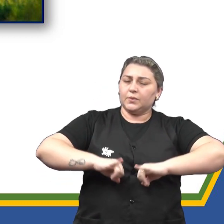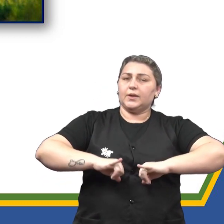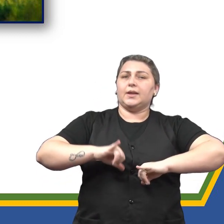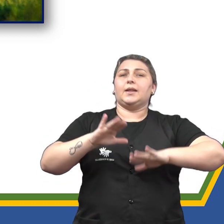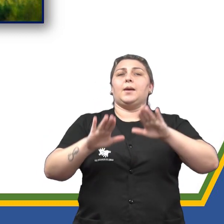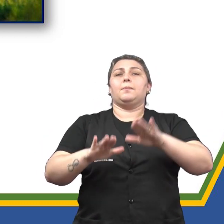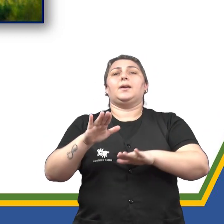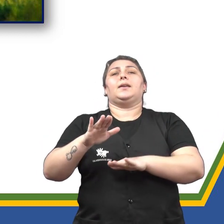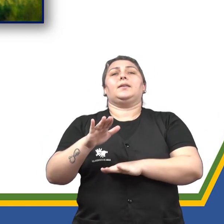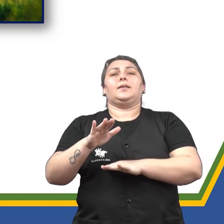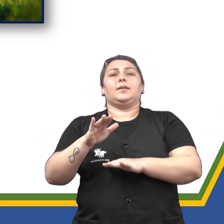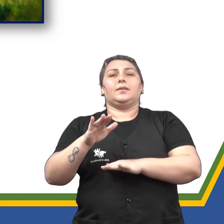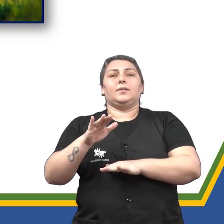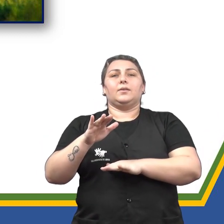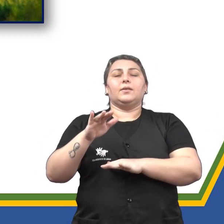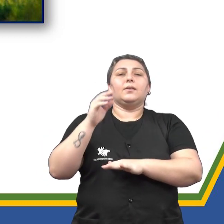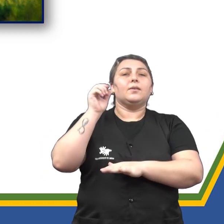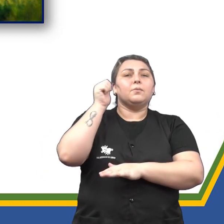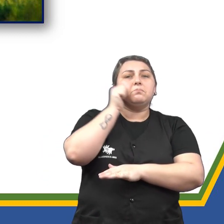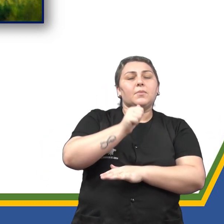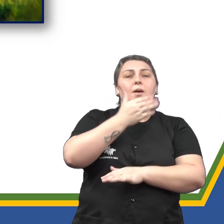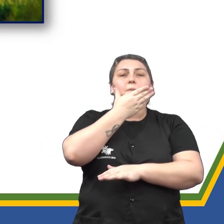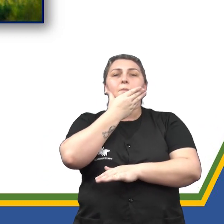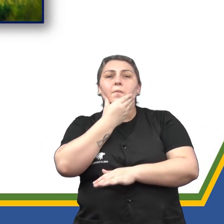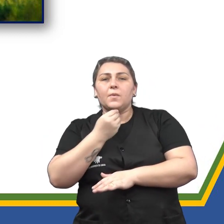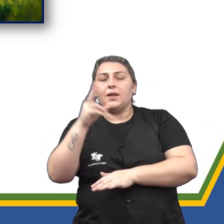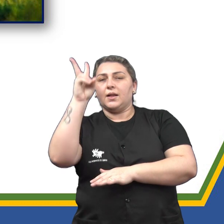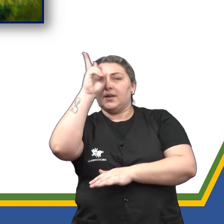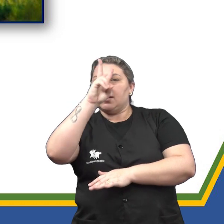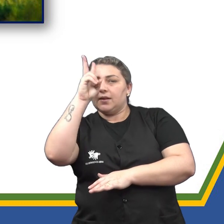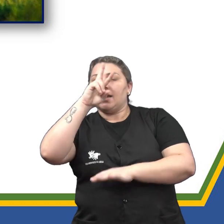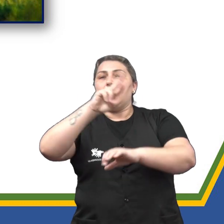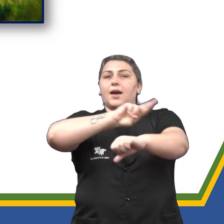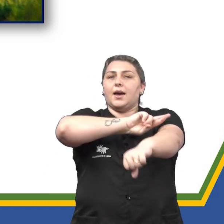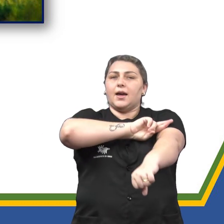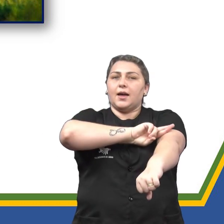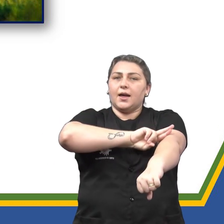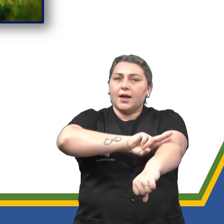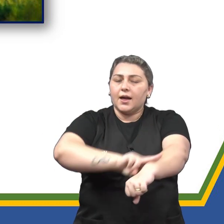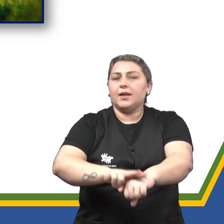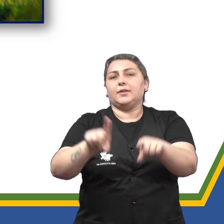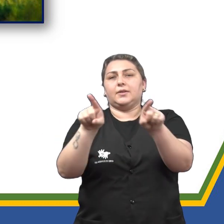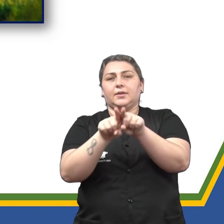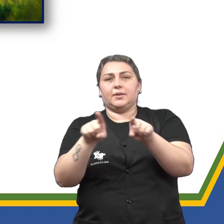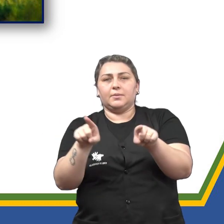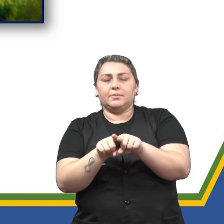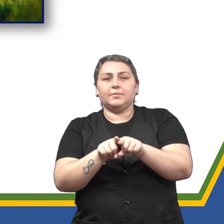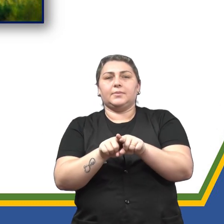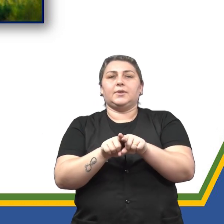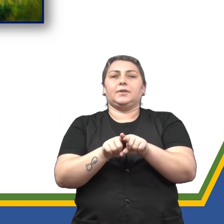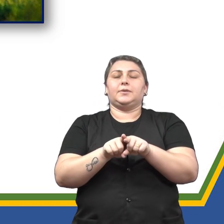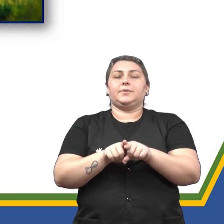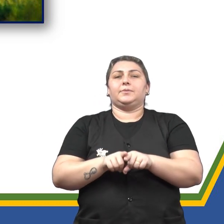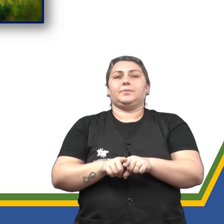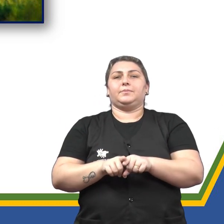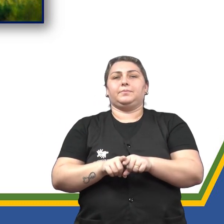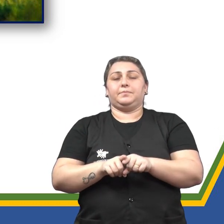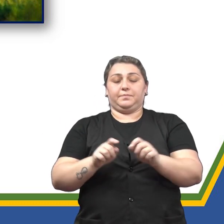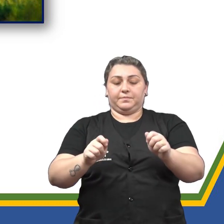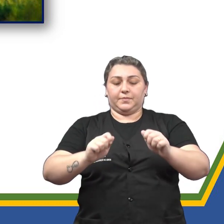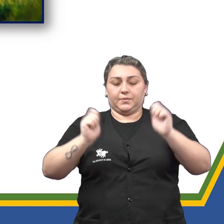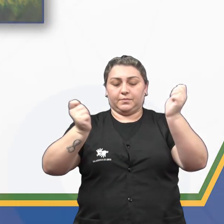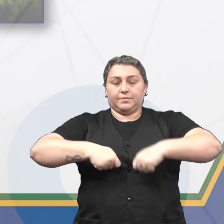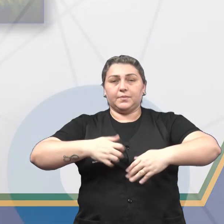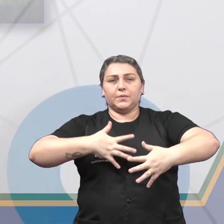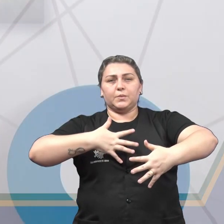sexo, idade, histórico, histórico motor e raça. E a gente pode considerar as seguintes capacidades